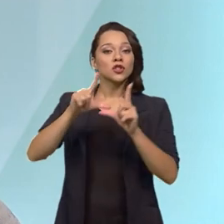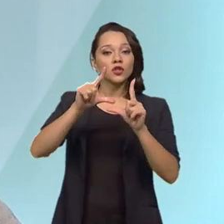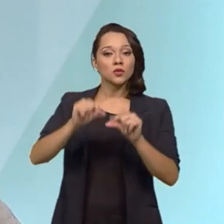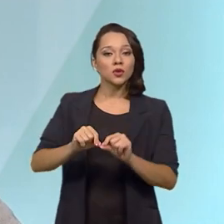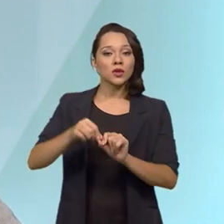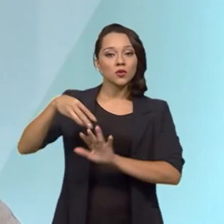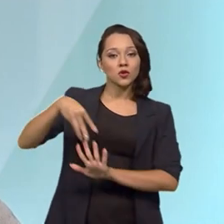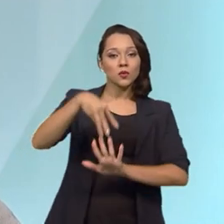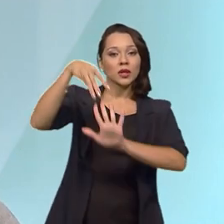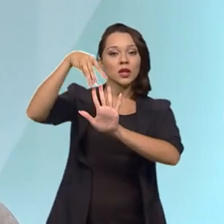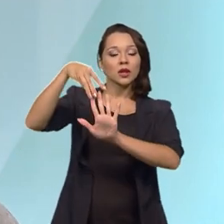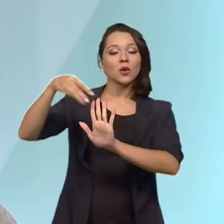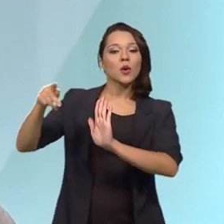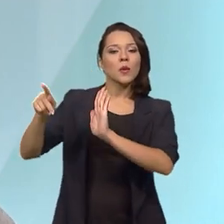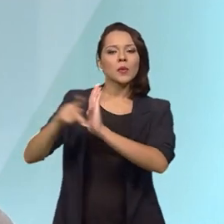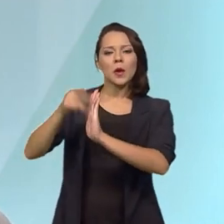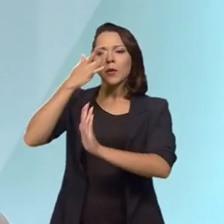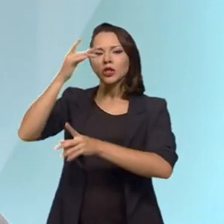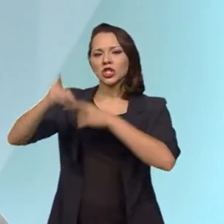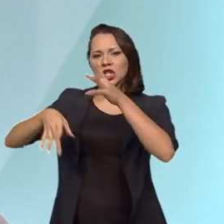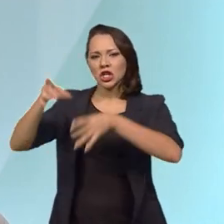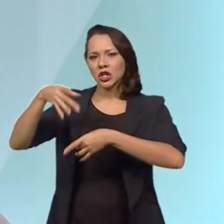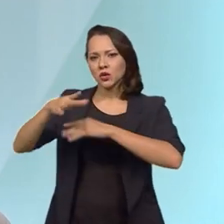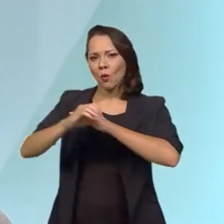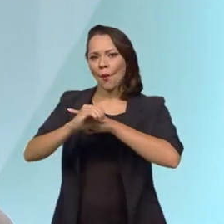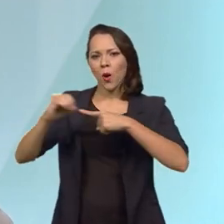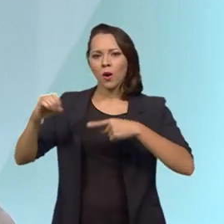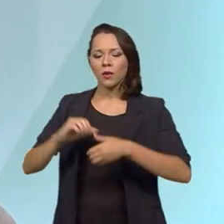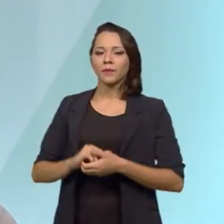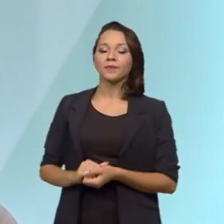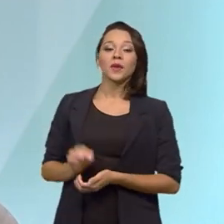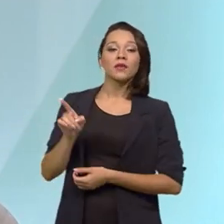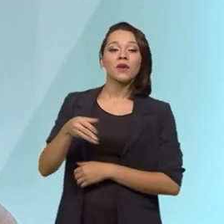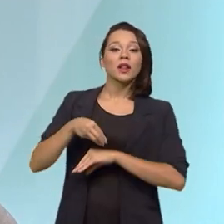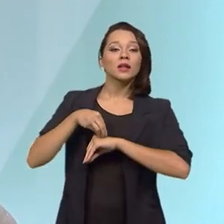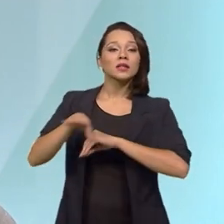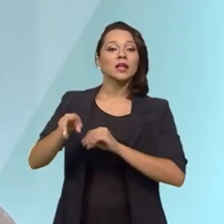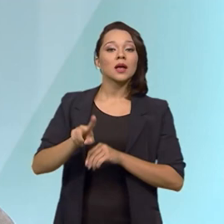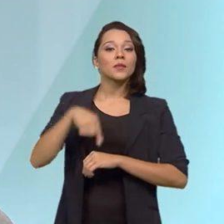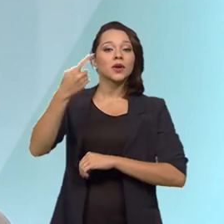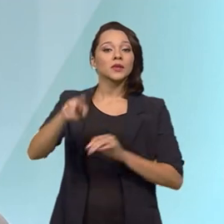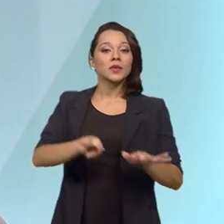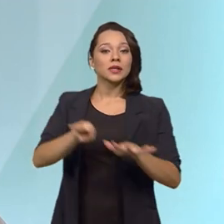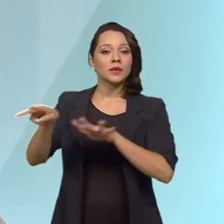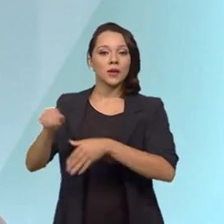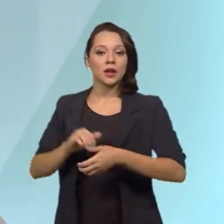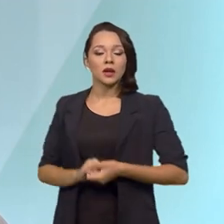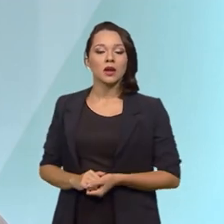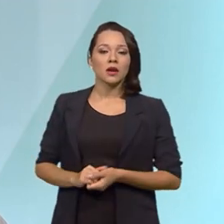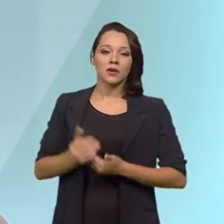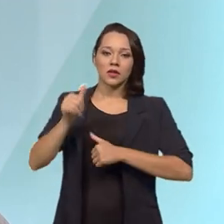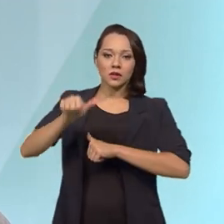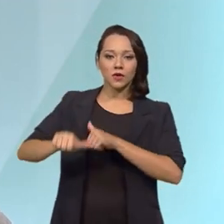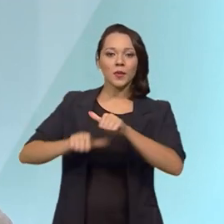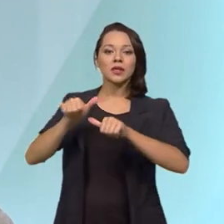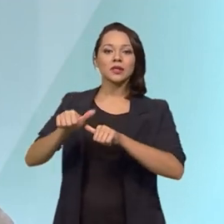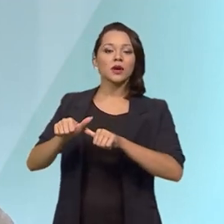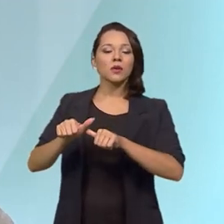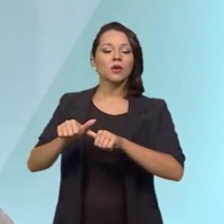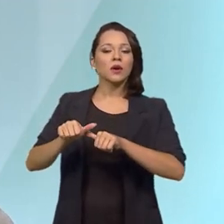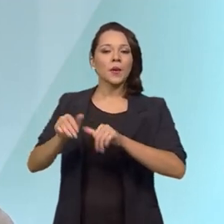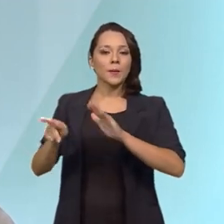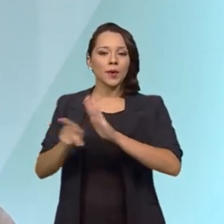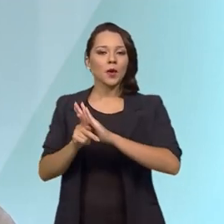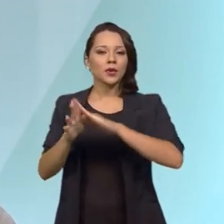de origem de lixo orgânico. Deve lançar na próxima semana, serão transformações institucionais,